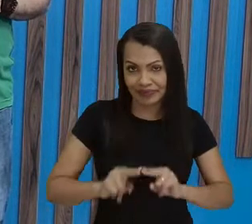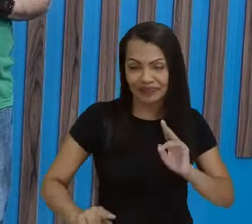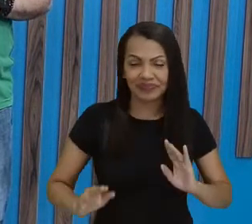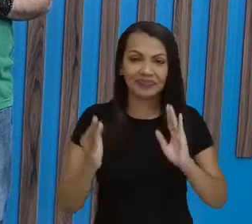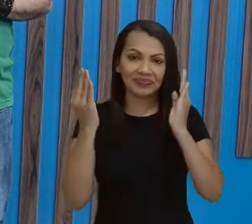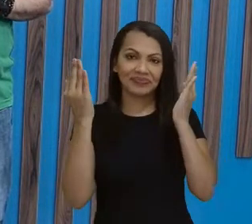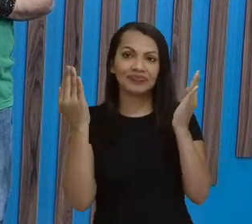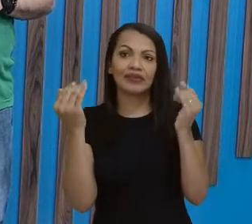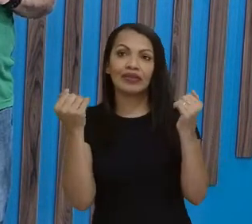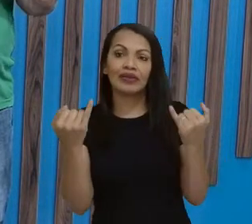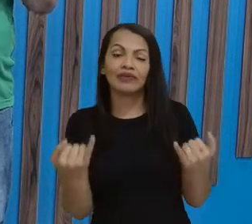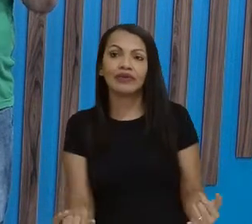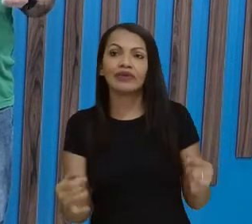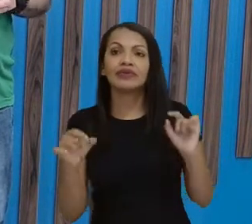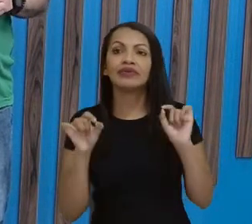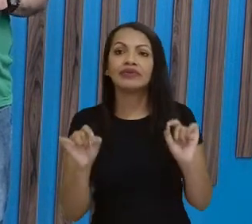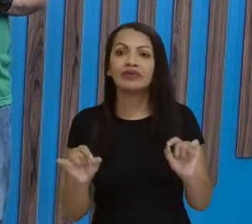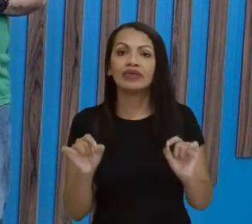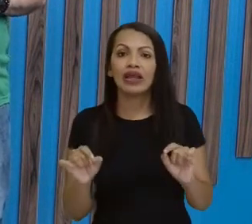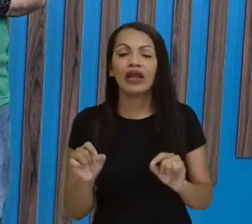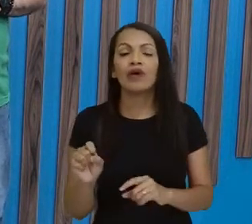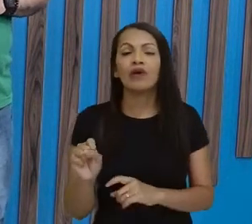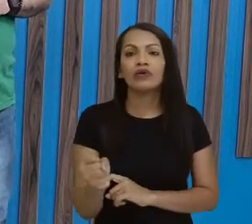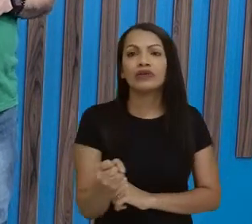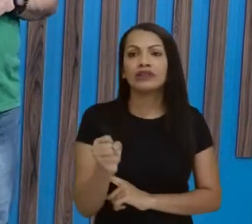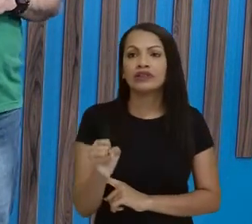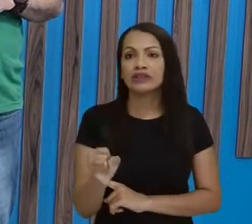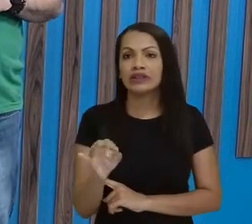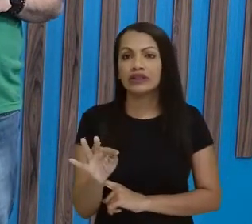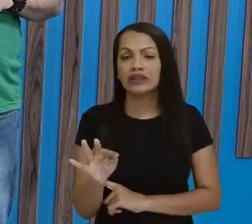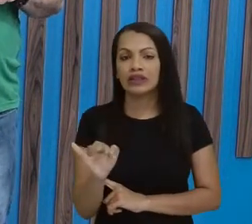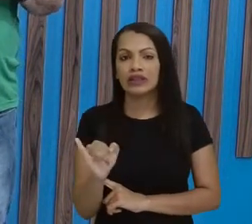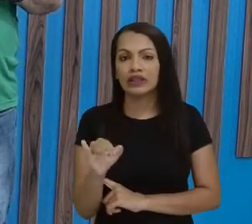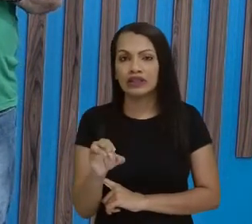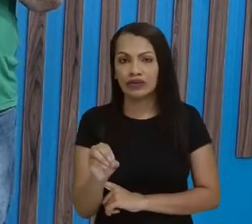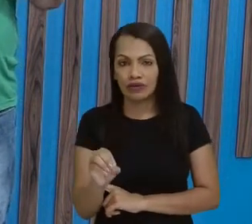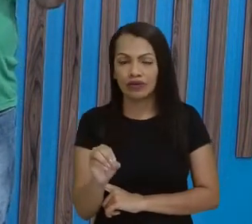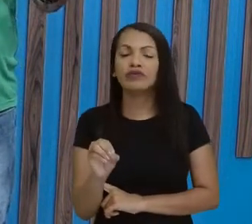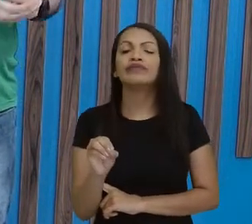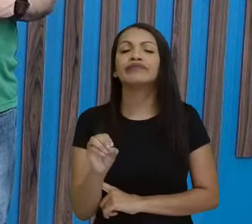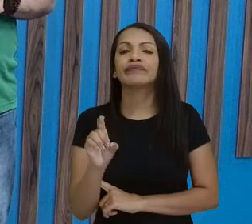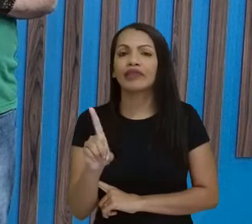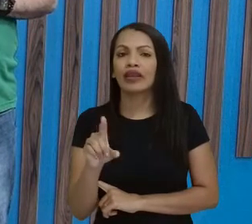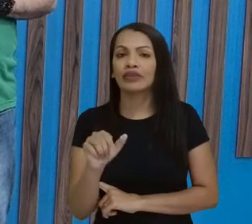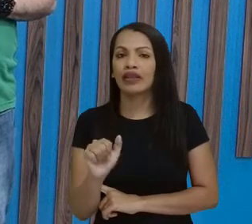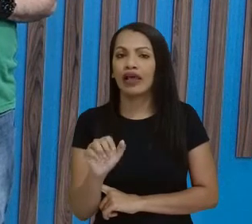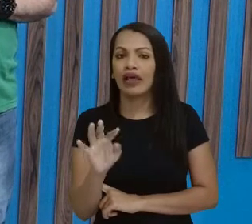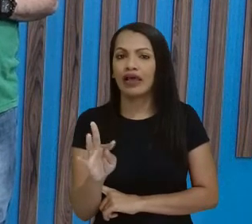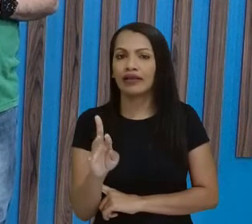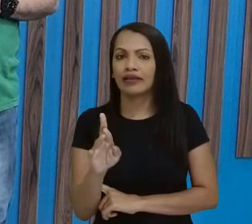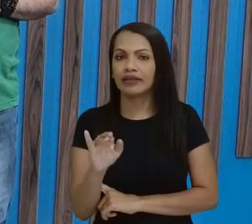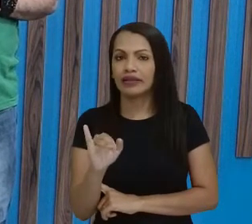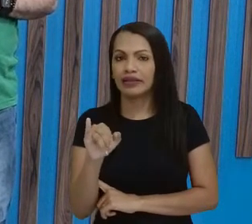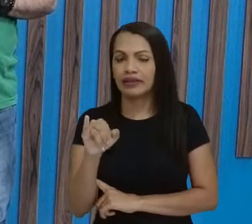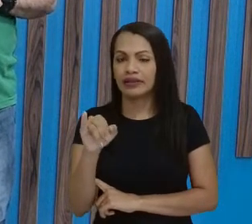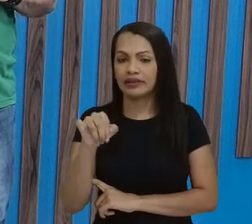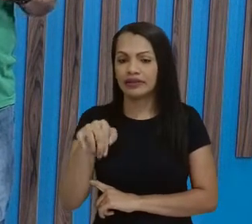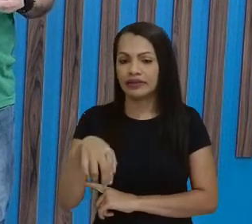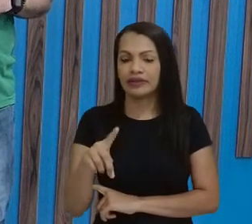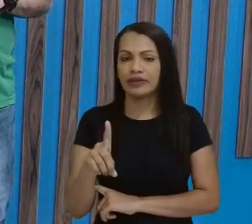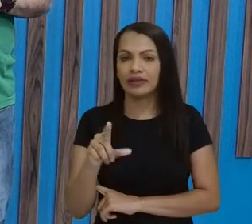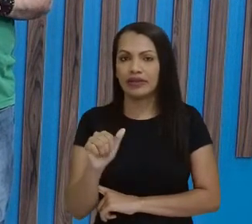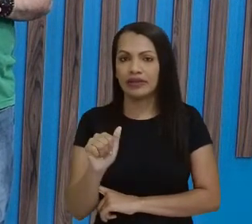falando aí, ó, do Sítio da Trindade, né? Um local, um espaço que fica ali nas